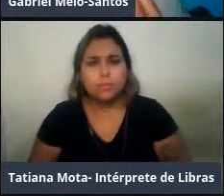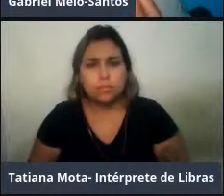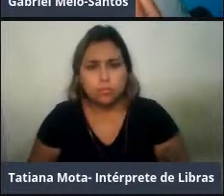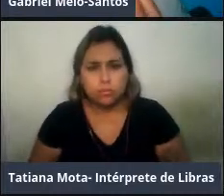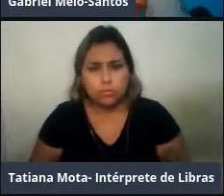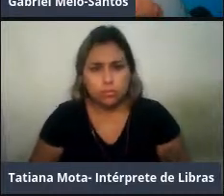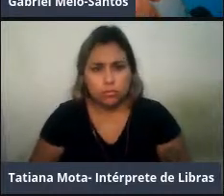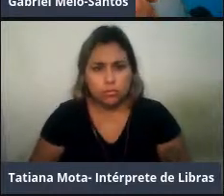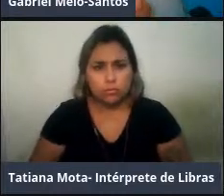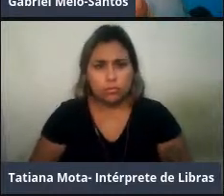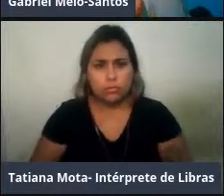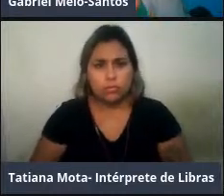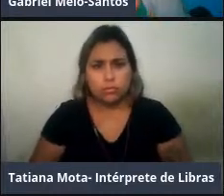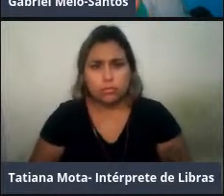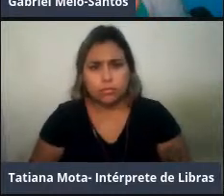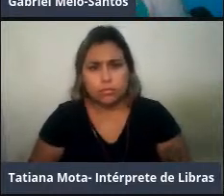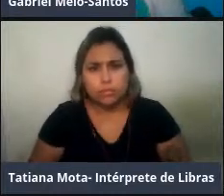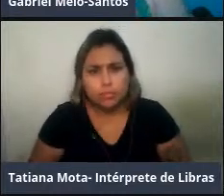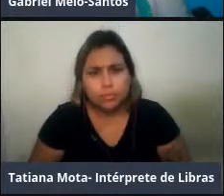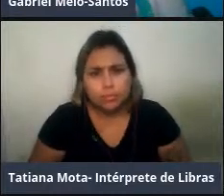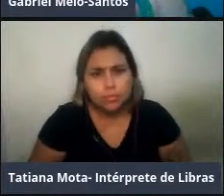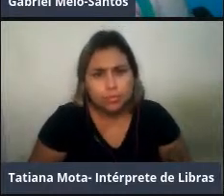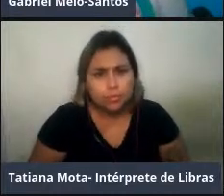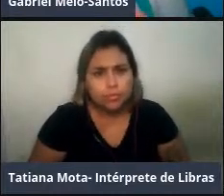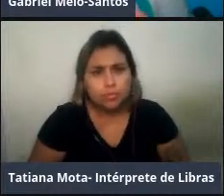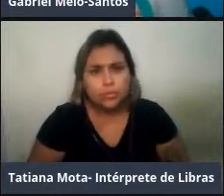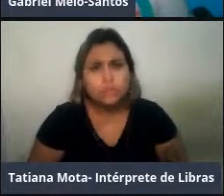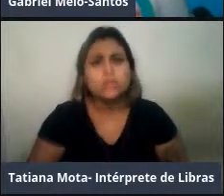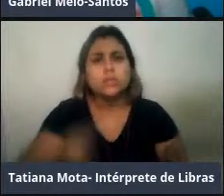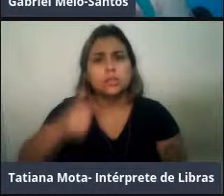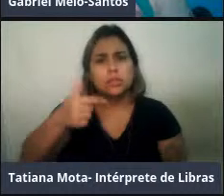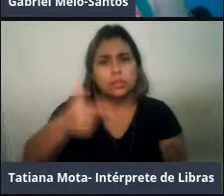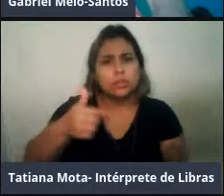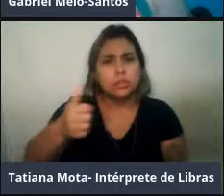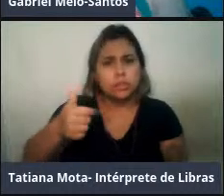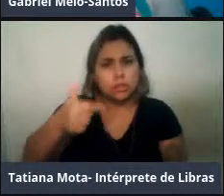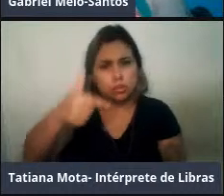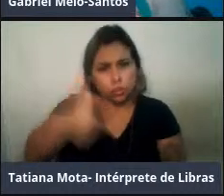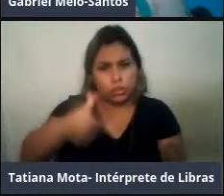classificados em 272 tipos sonoros. Desses tipos sonoros,